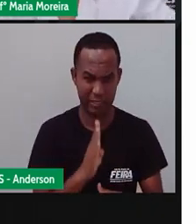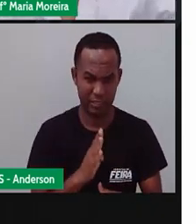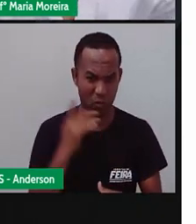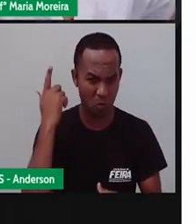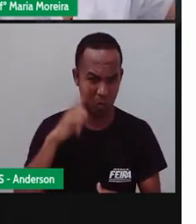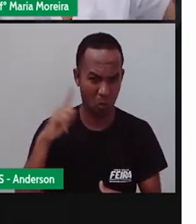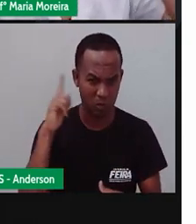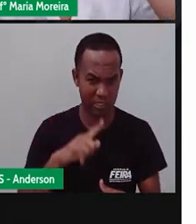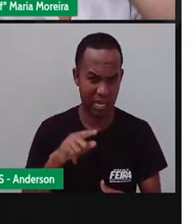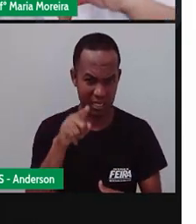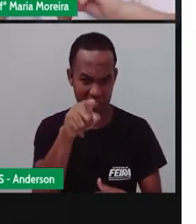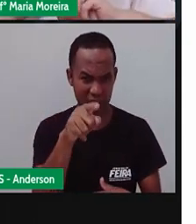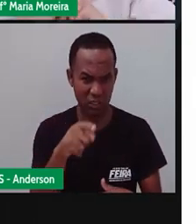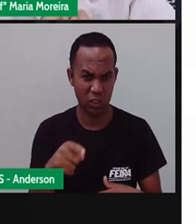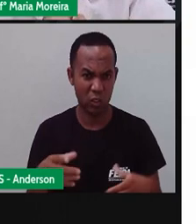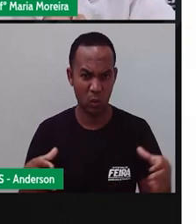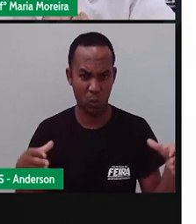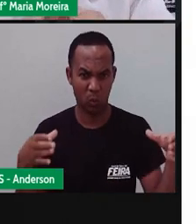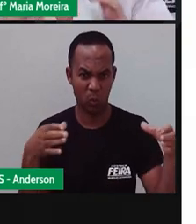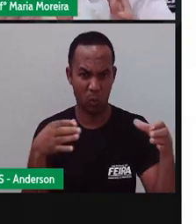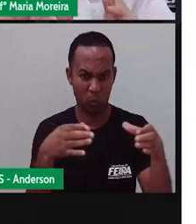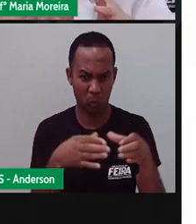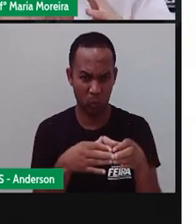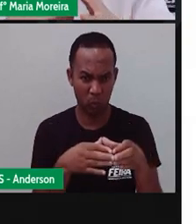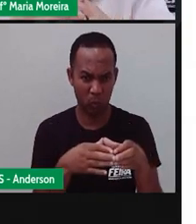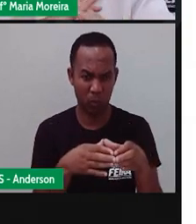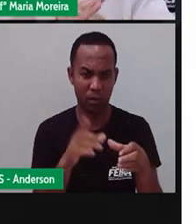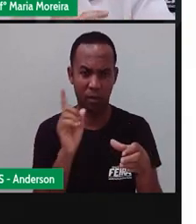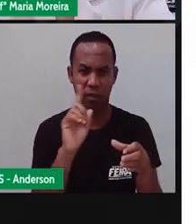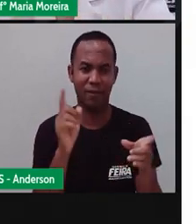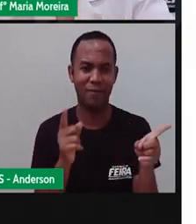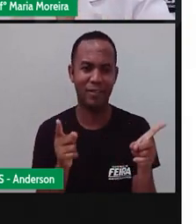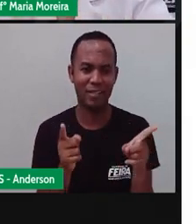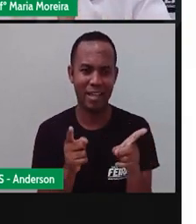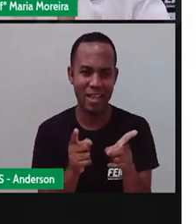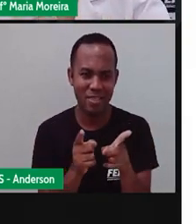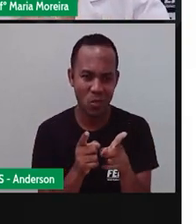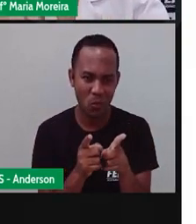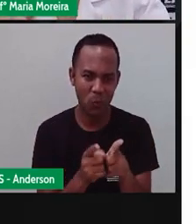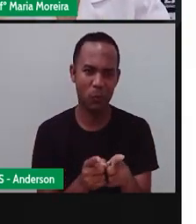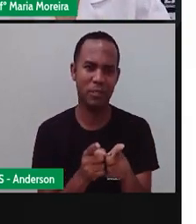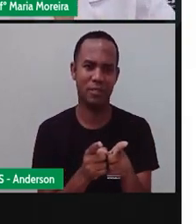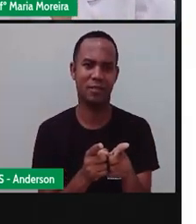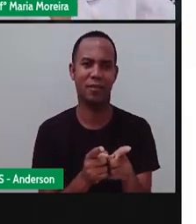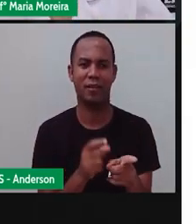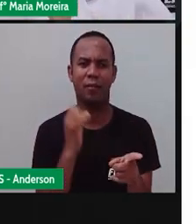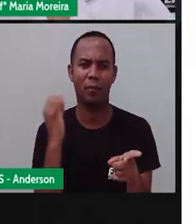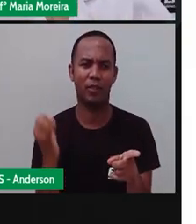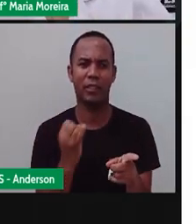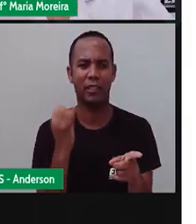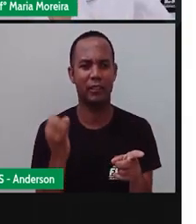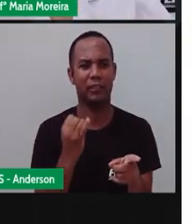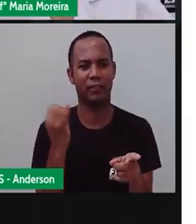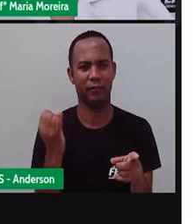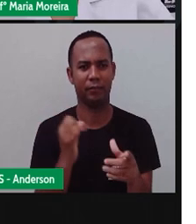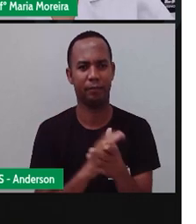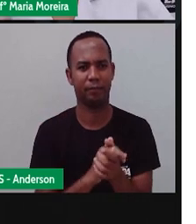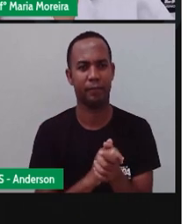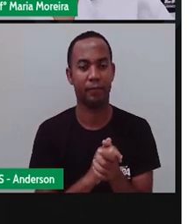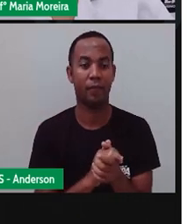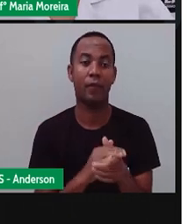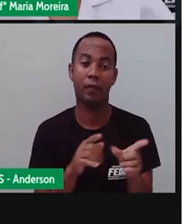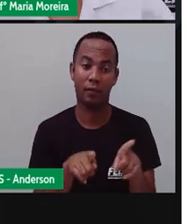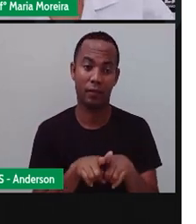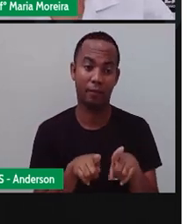Então, tem o quê? A redução. Você reduz, né? Para poder o quê? Caber. E, obviamente, existem